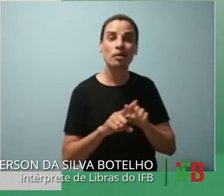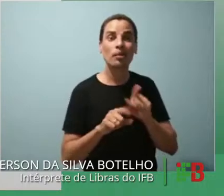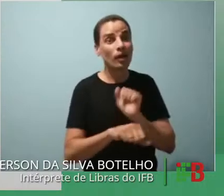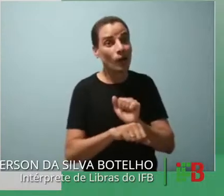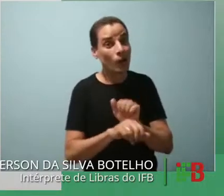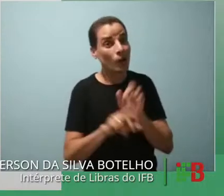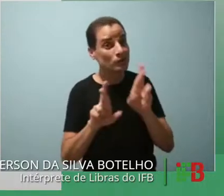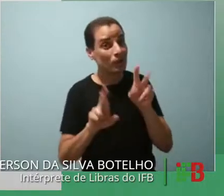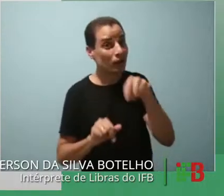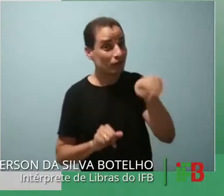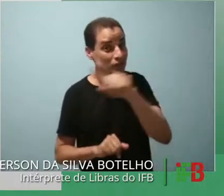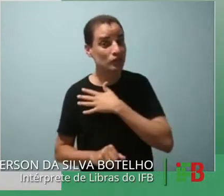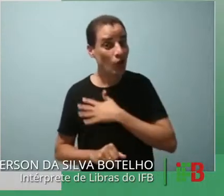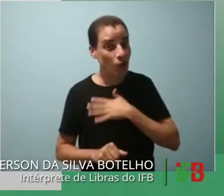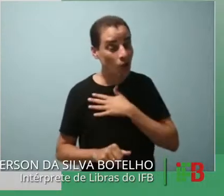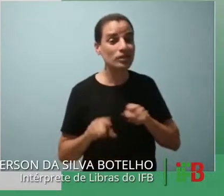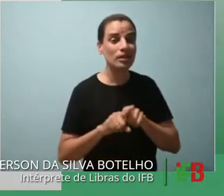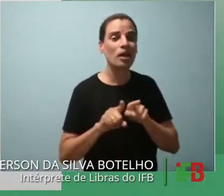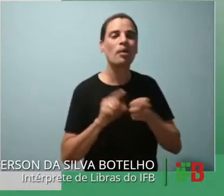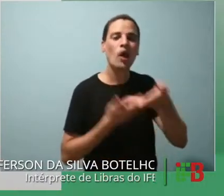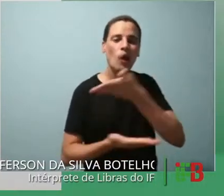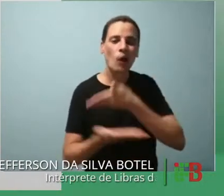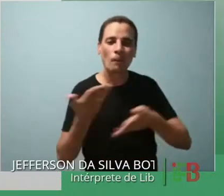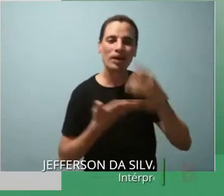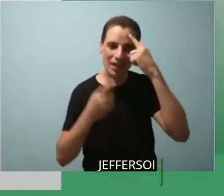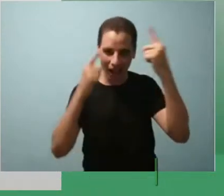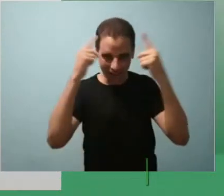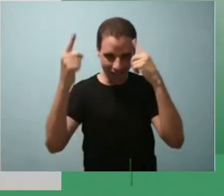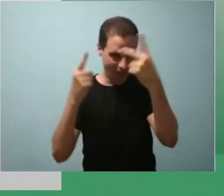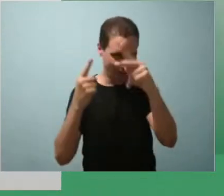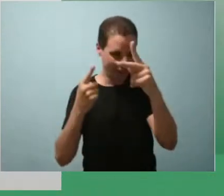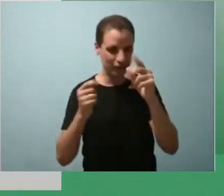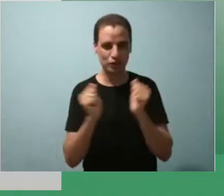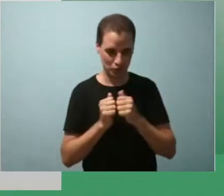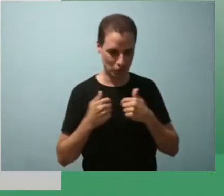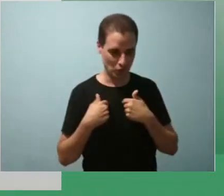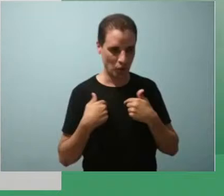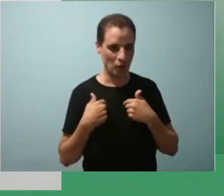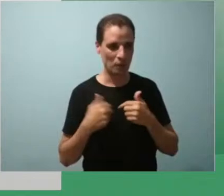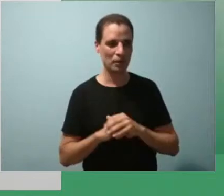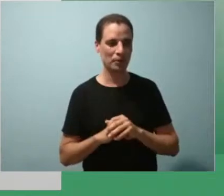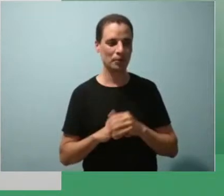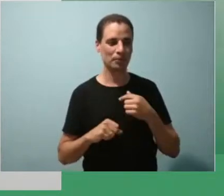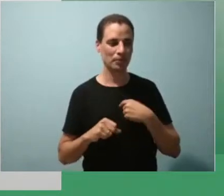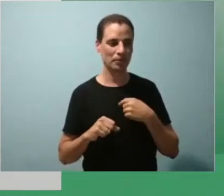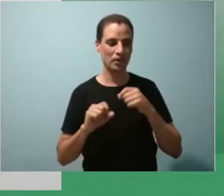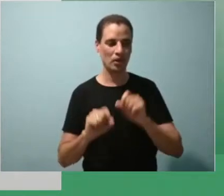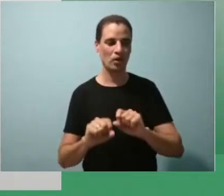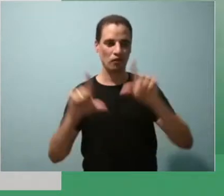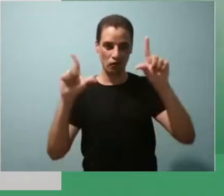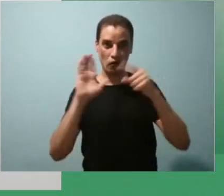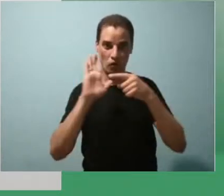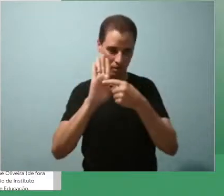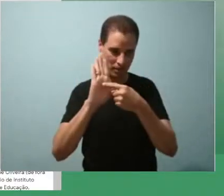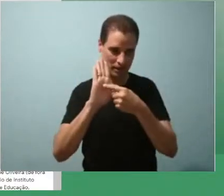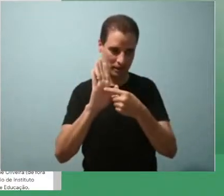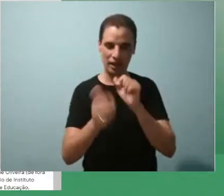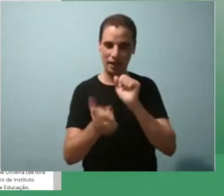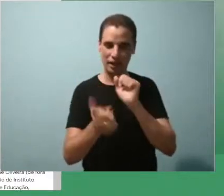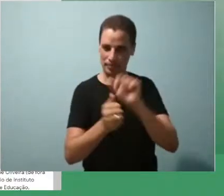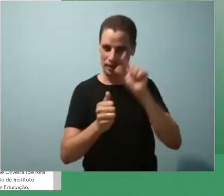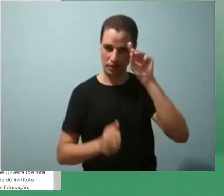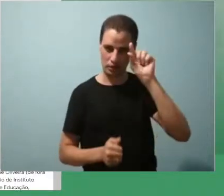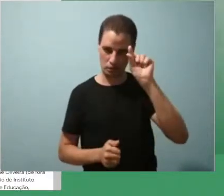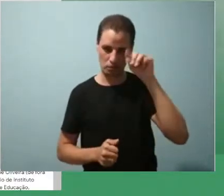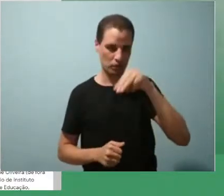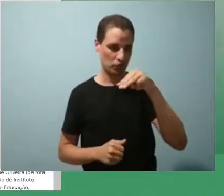possam gostar e compartilhar suas ideias também comigo, né? Eu vou começar aqui compartilhando minha apresentação. Só um momento, por favor.